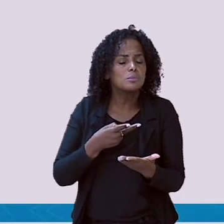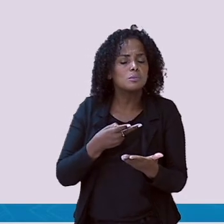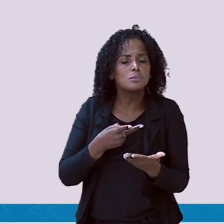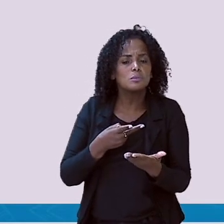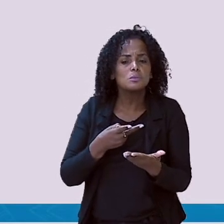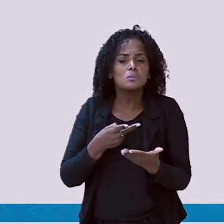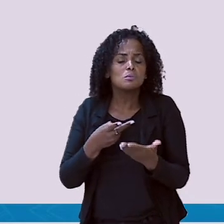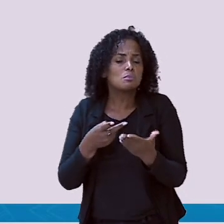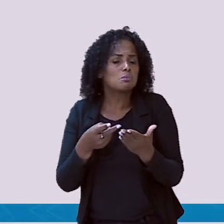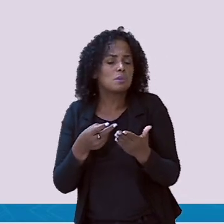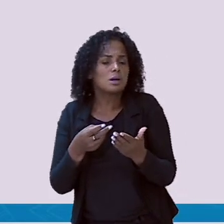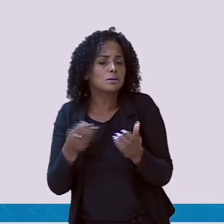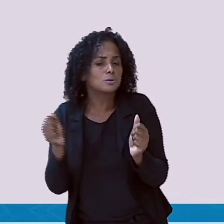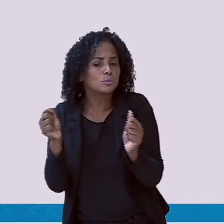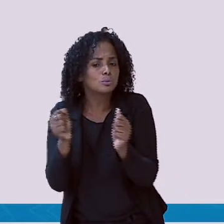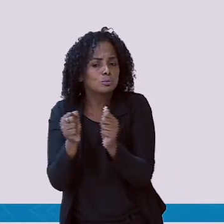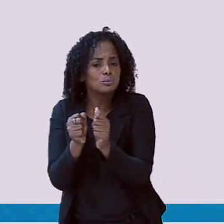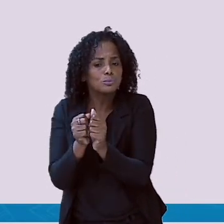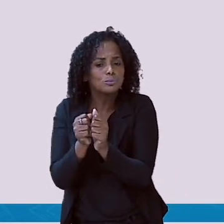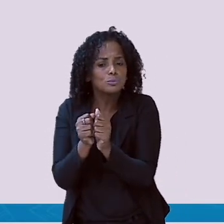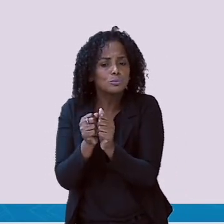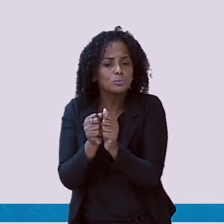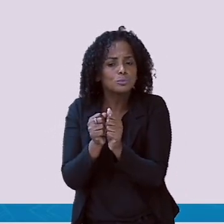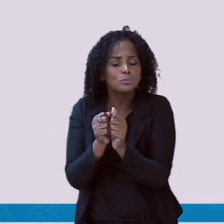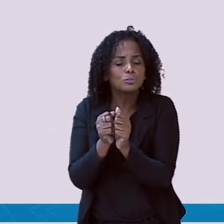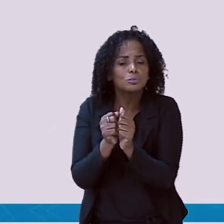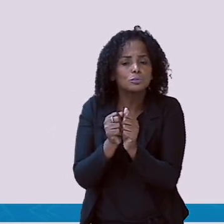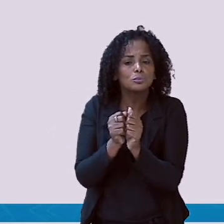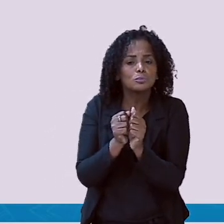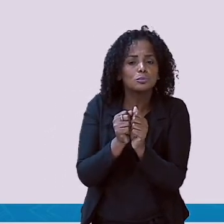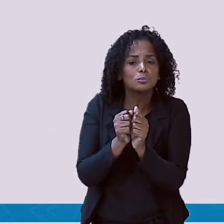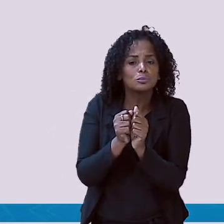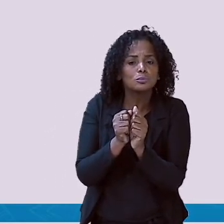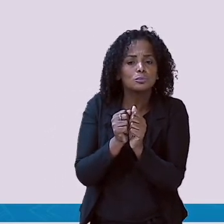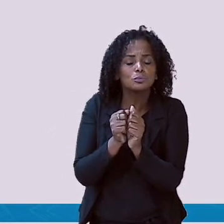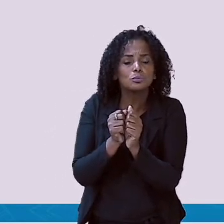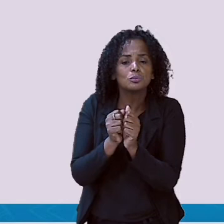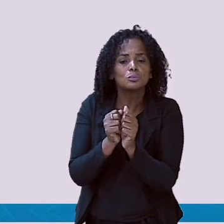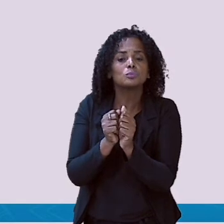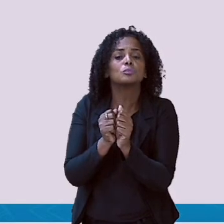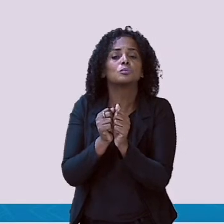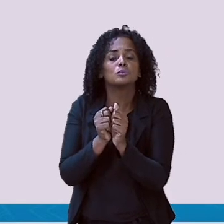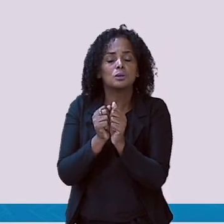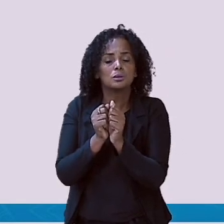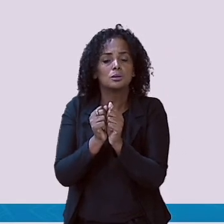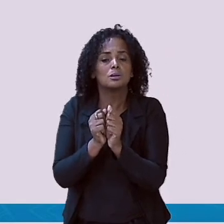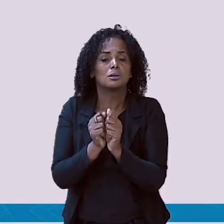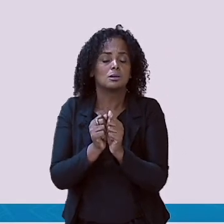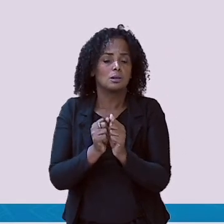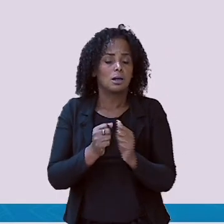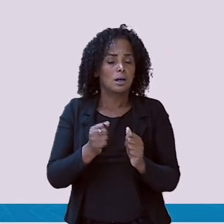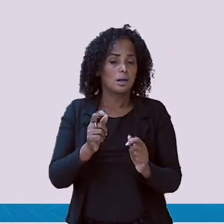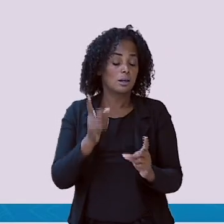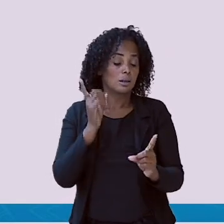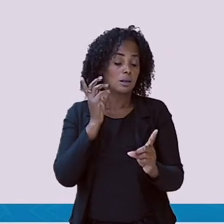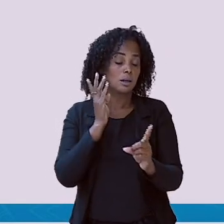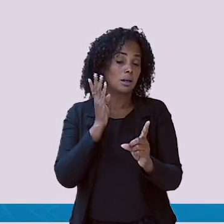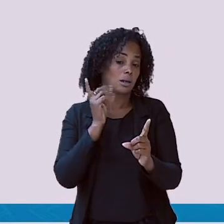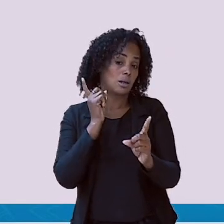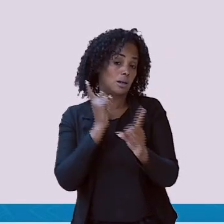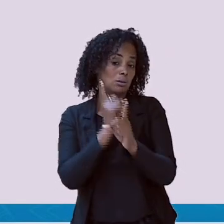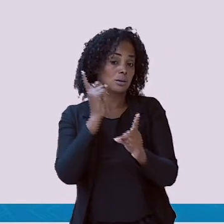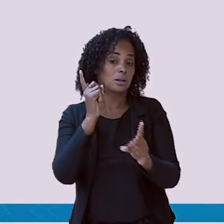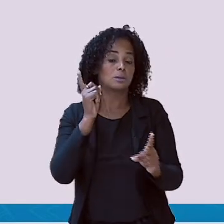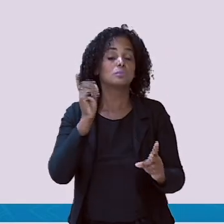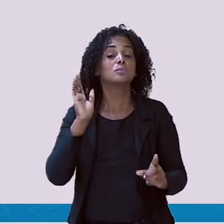formando a sílaba Tó. Já a encontramos. Está aqui. Bem no início. Vamos